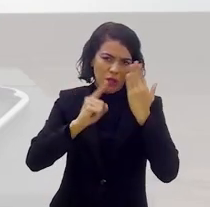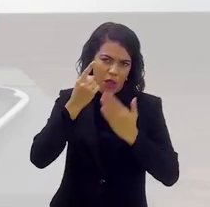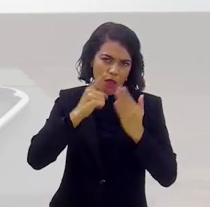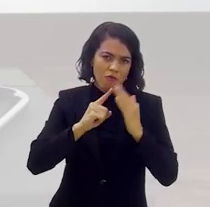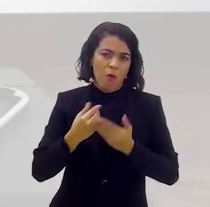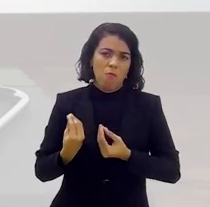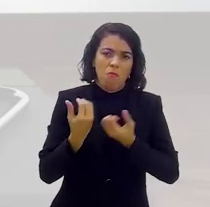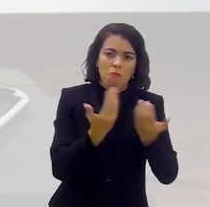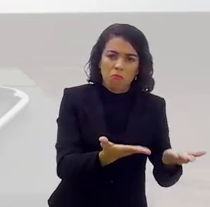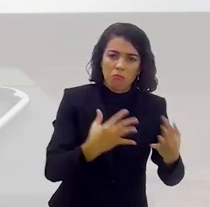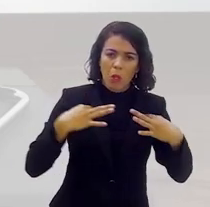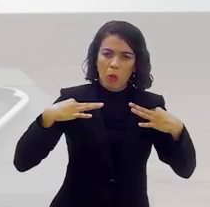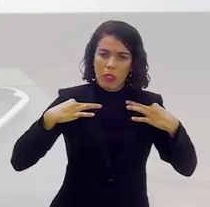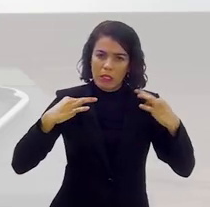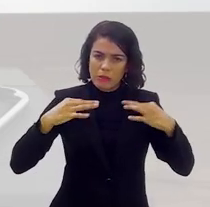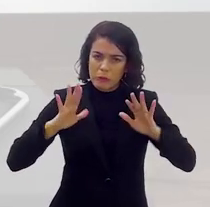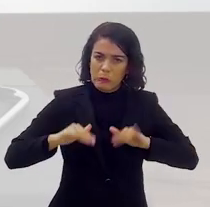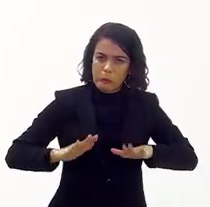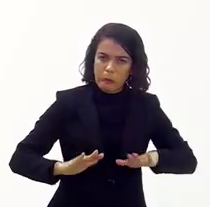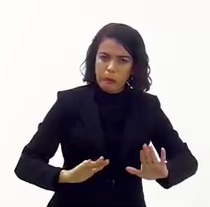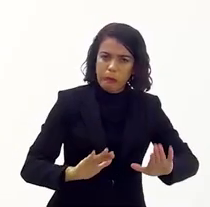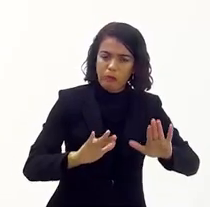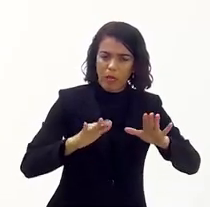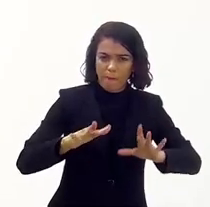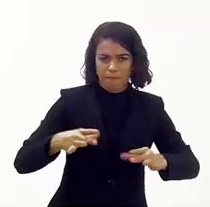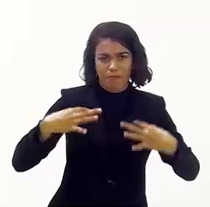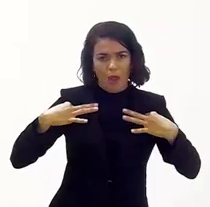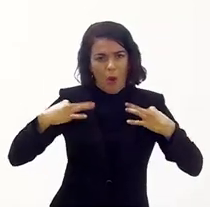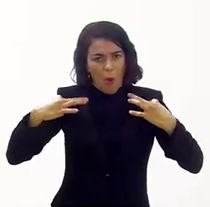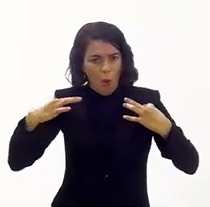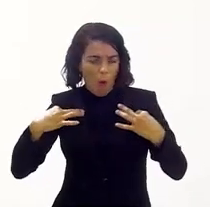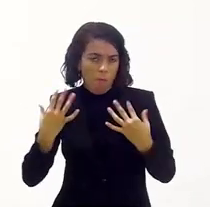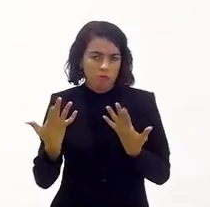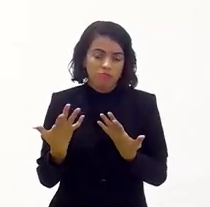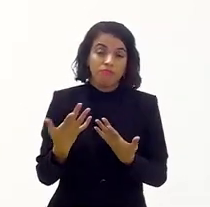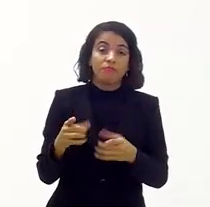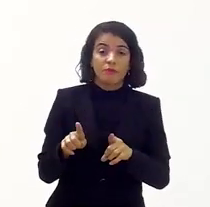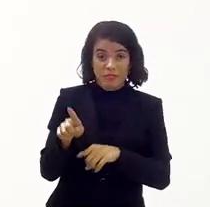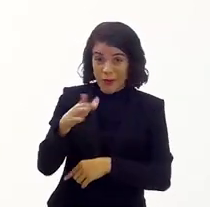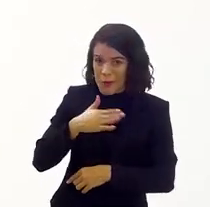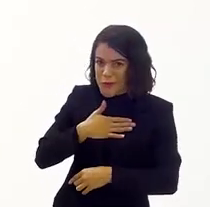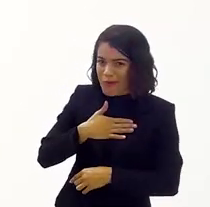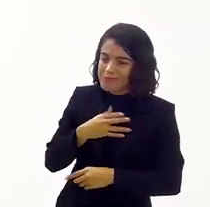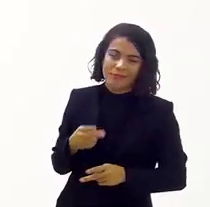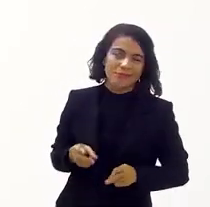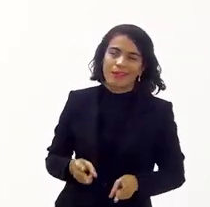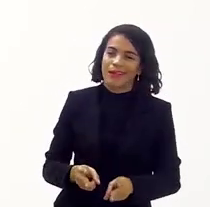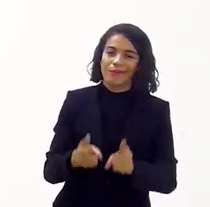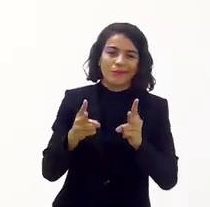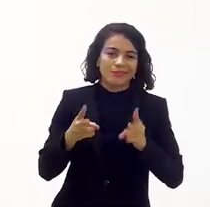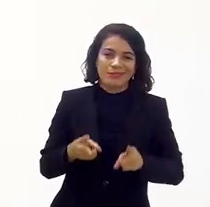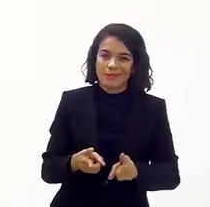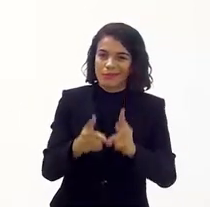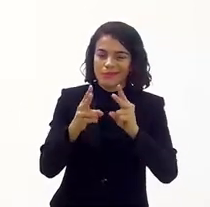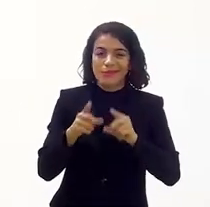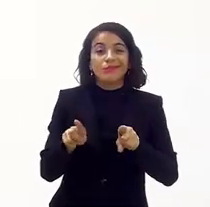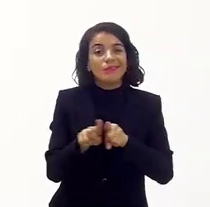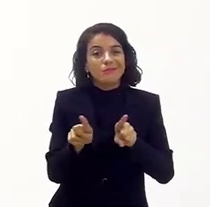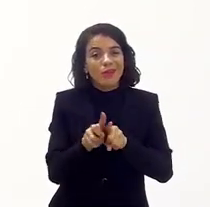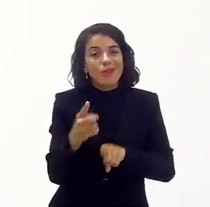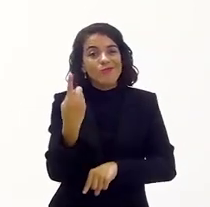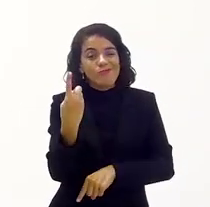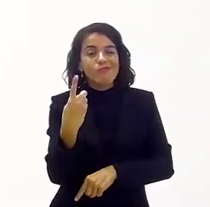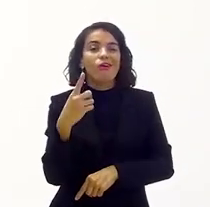tecidos para fazer as fantasias. Enfim, foi um trabalho muito legal mesmo. Foi muito E você gostou? Sempre. Sempre, sempre. E